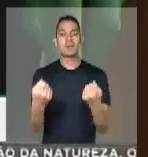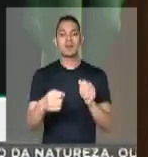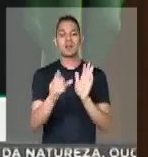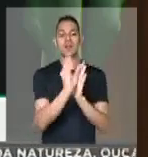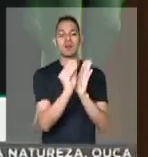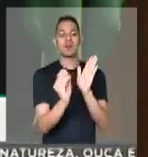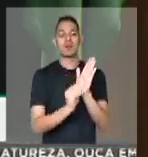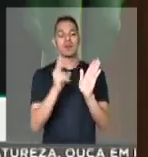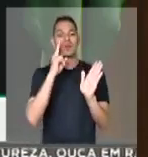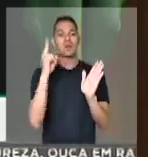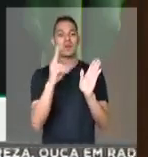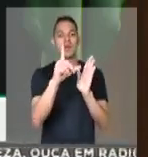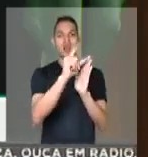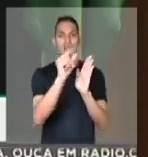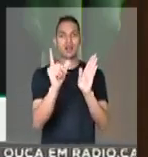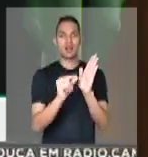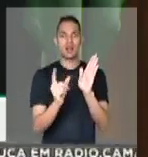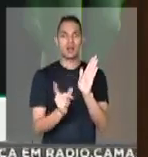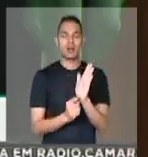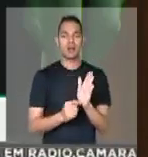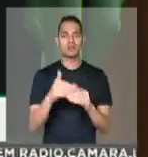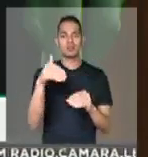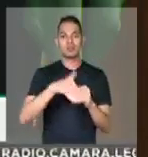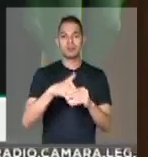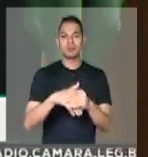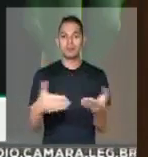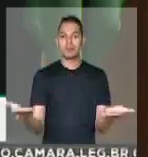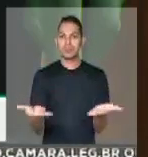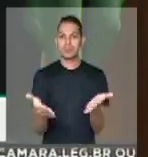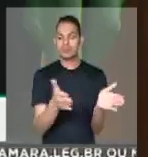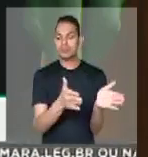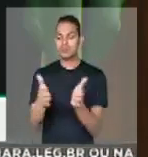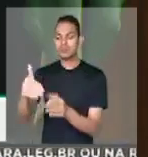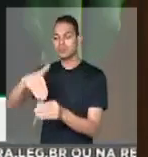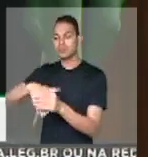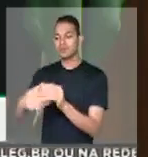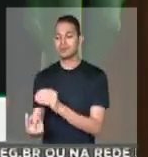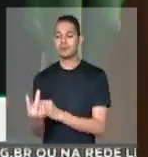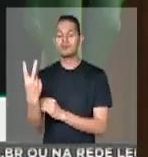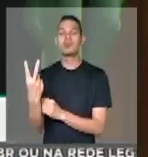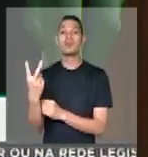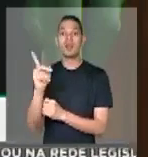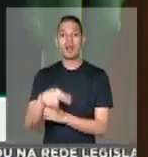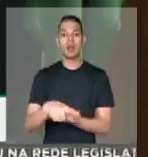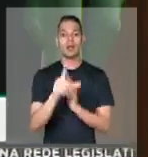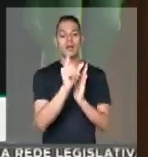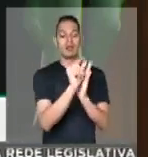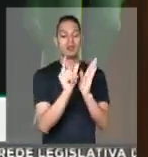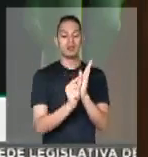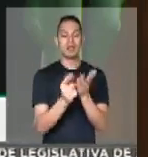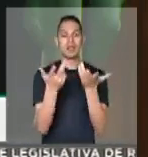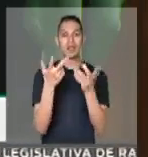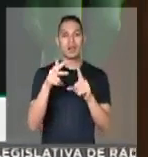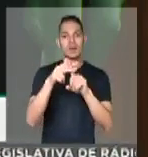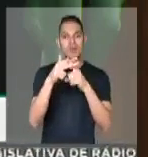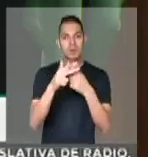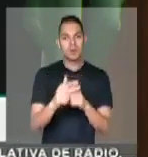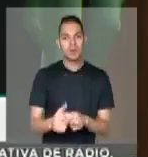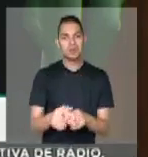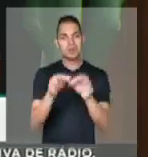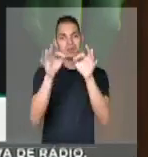conteúdo dos destaques que estão sendo feitos aqui no segundo turno. São destaques que buscam corrigir